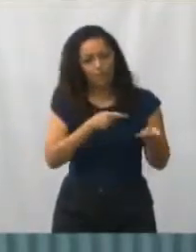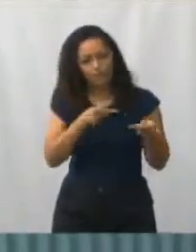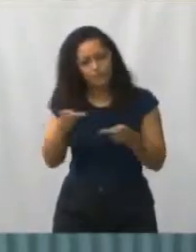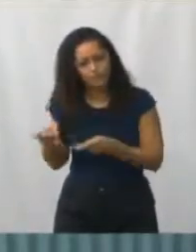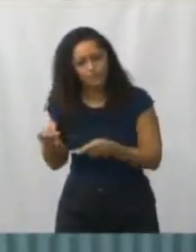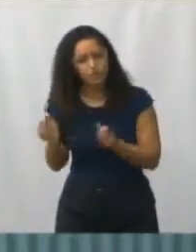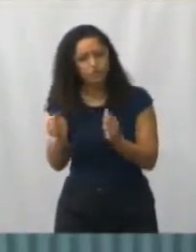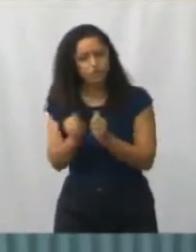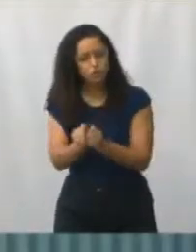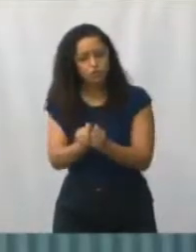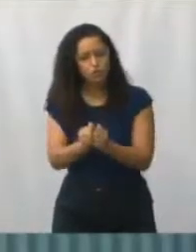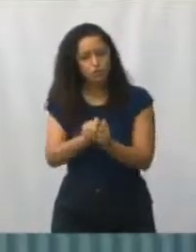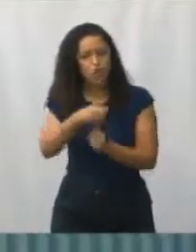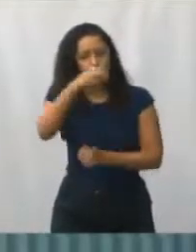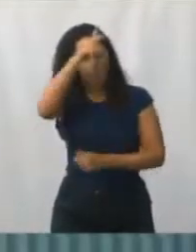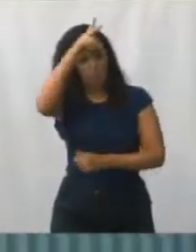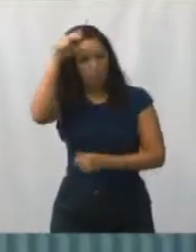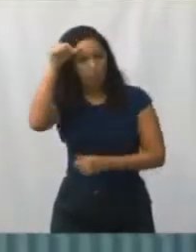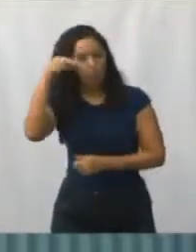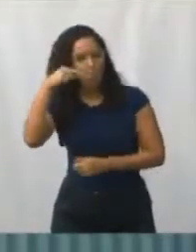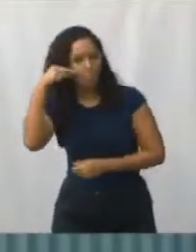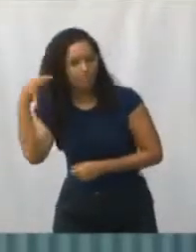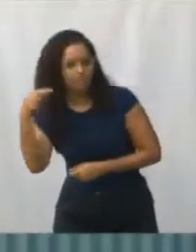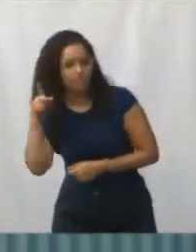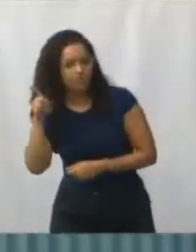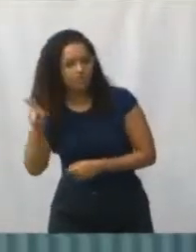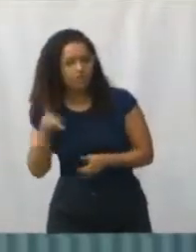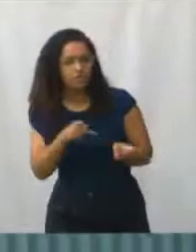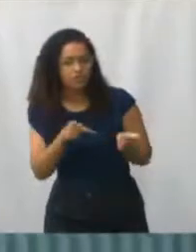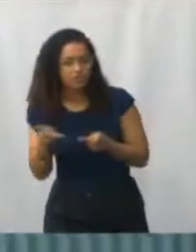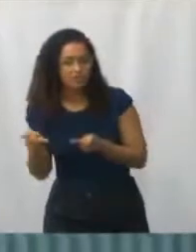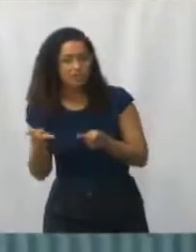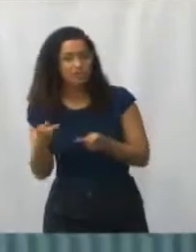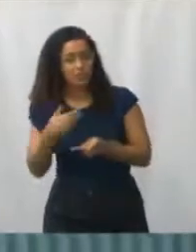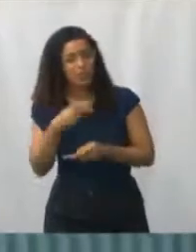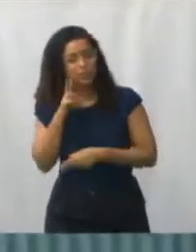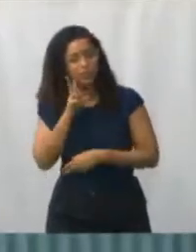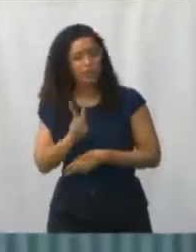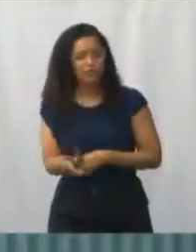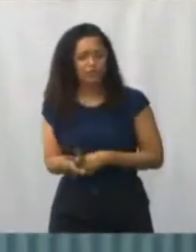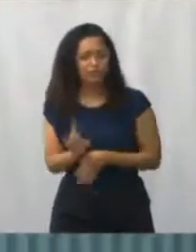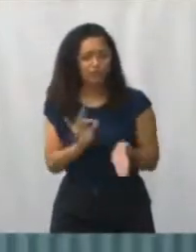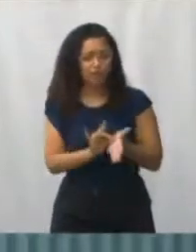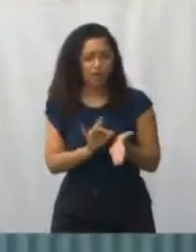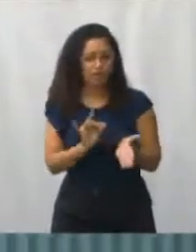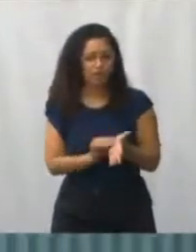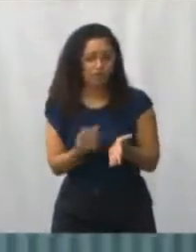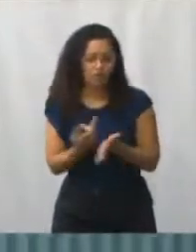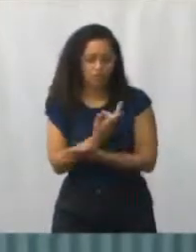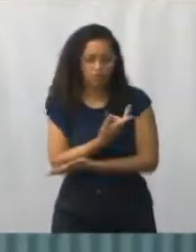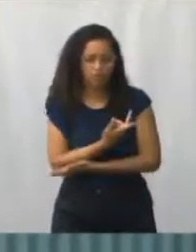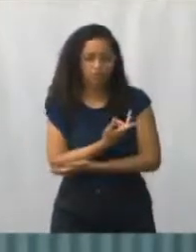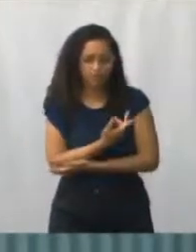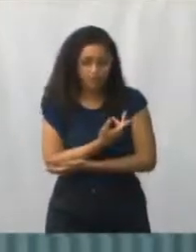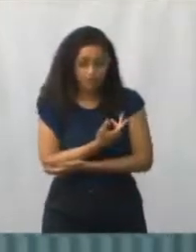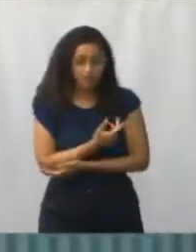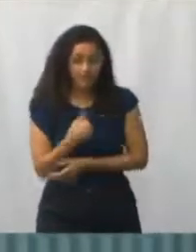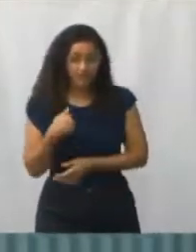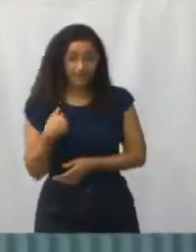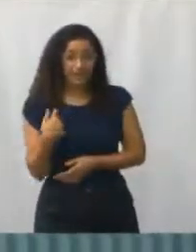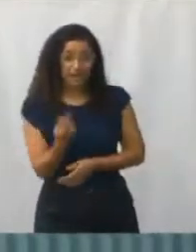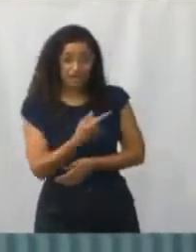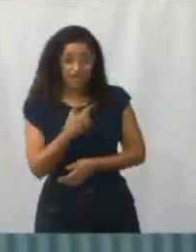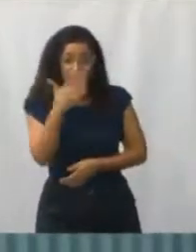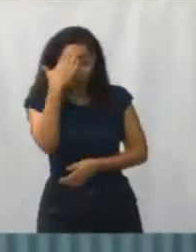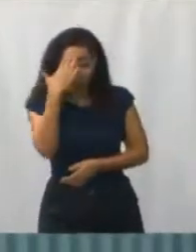as dificuldades. A gente tem a certeza, assim como o governador também tem andado nas áreas periféricas, gente tem a certeza